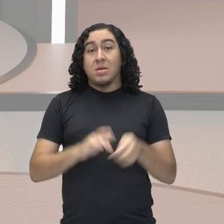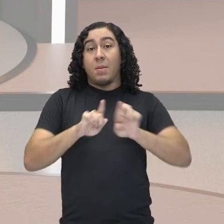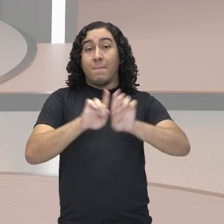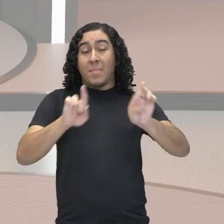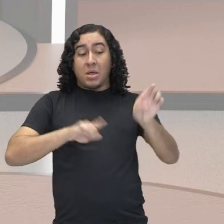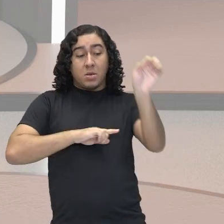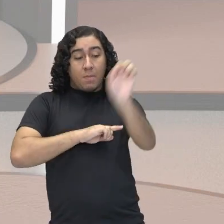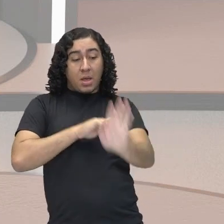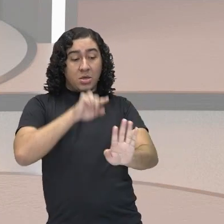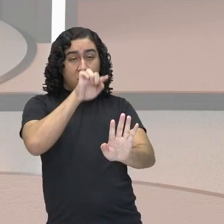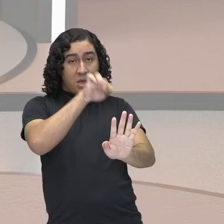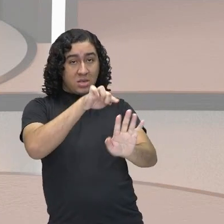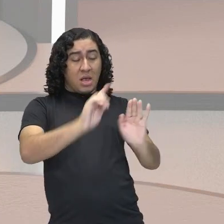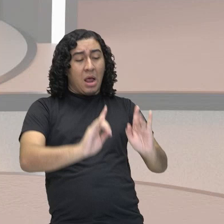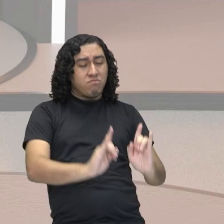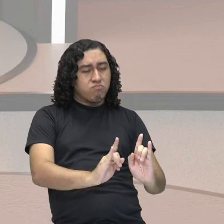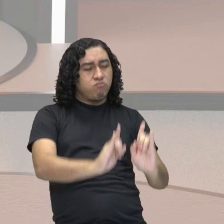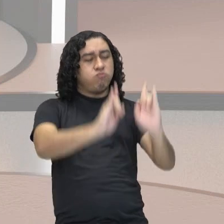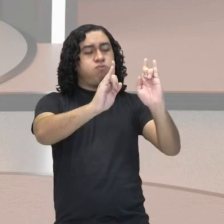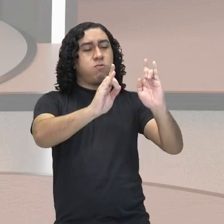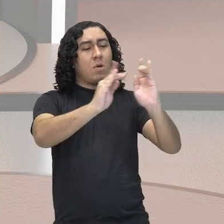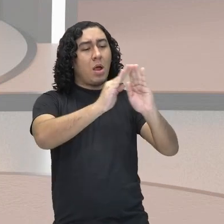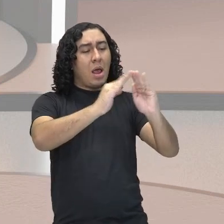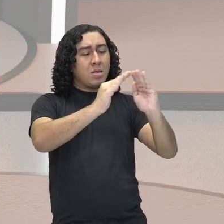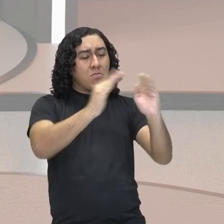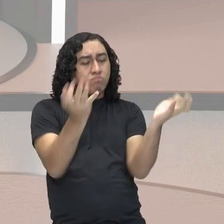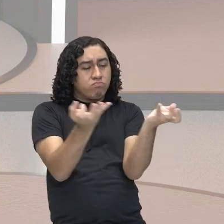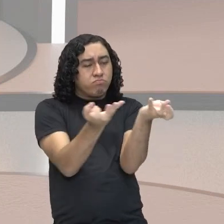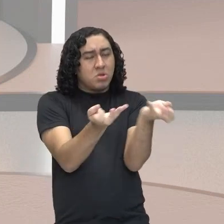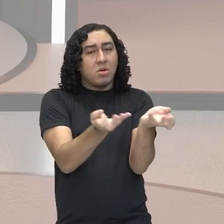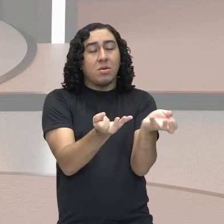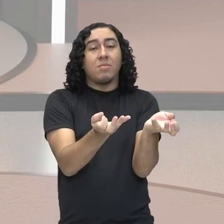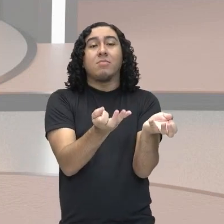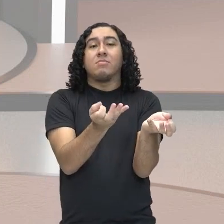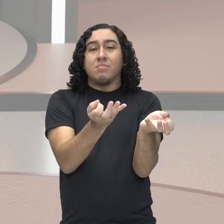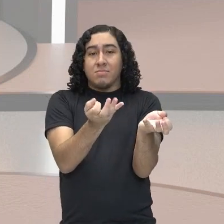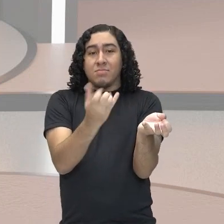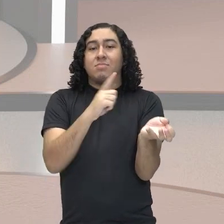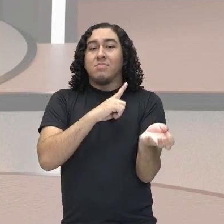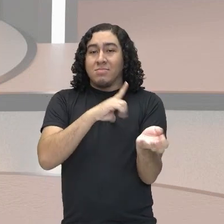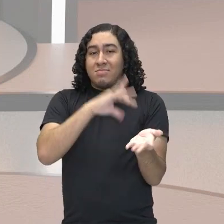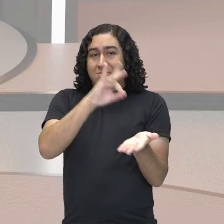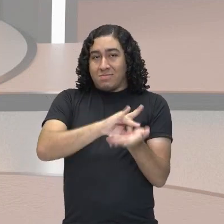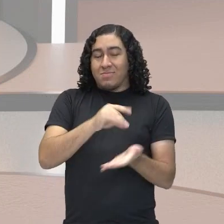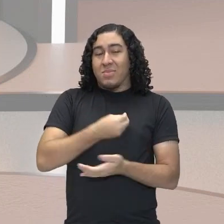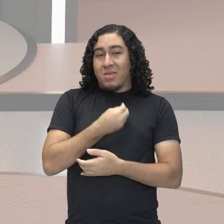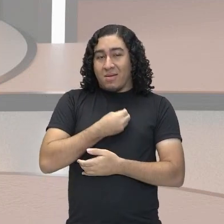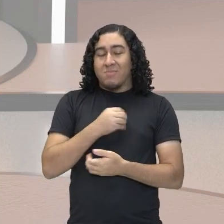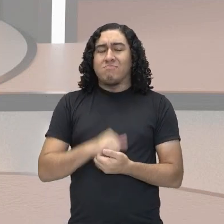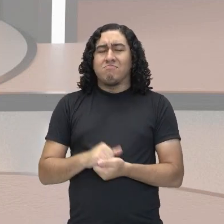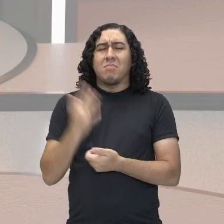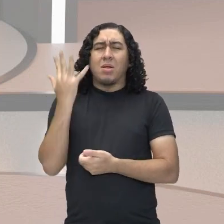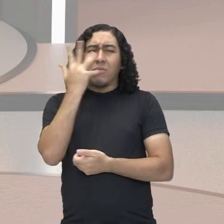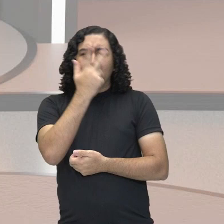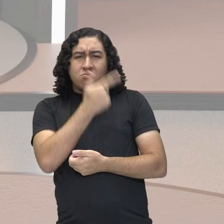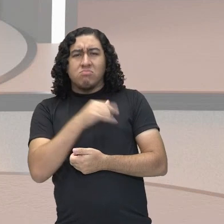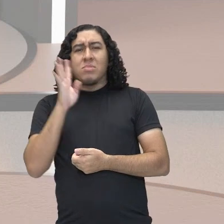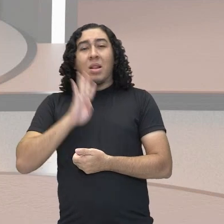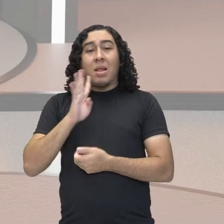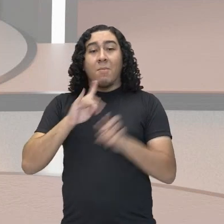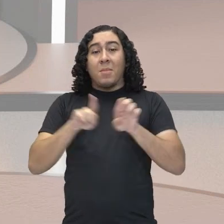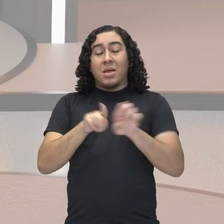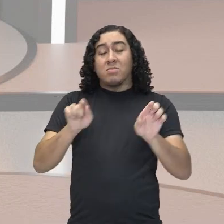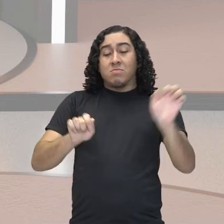residências bonitas, elegantes, existem. E é muito bom, não legal? Mas olhem aqui